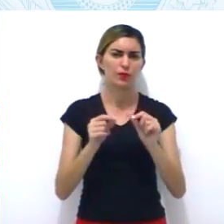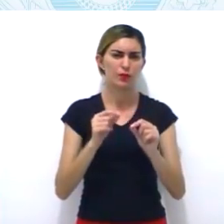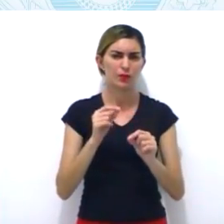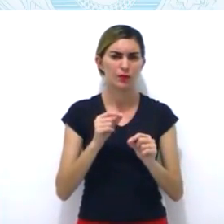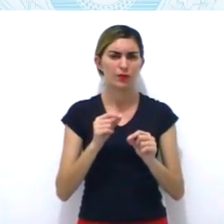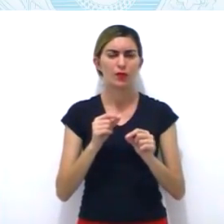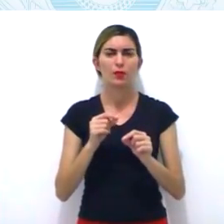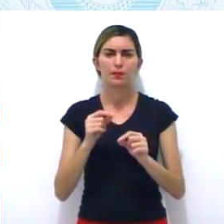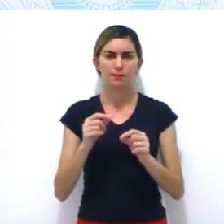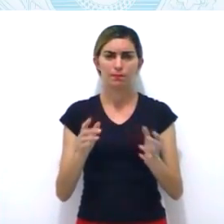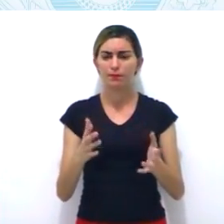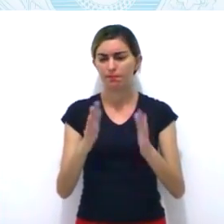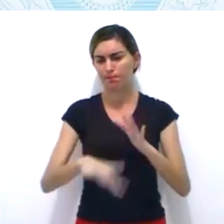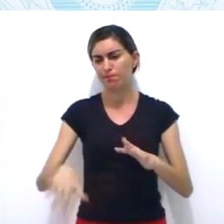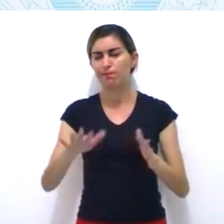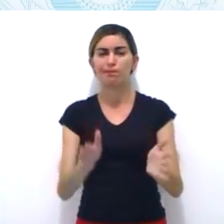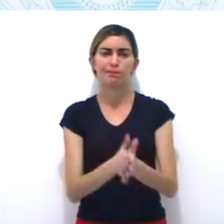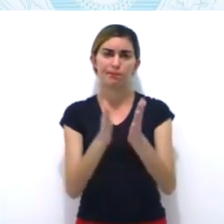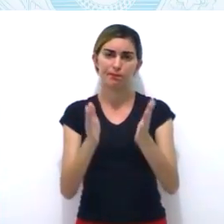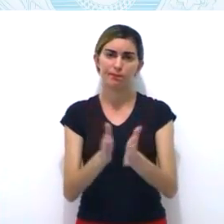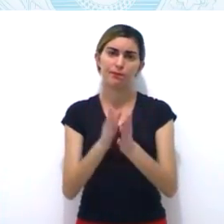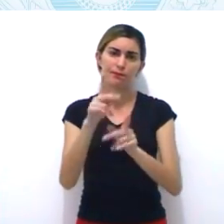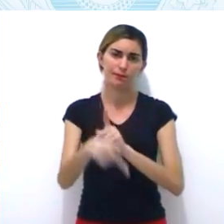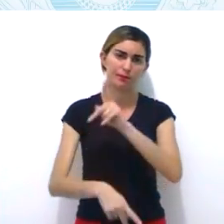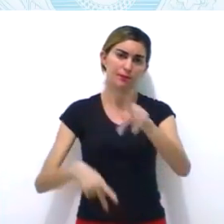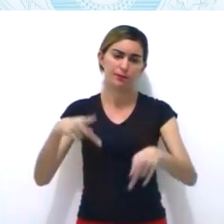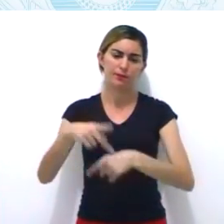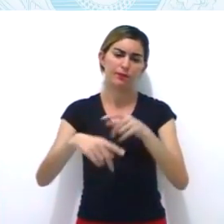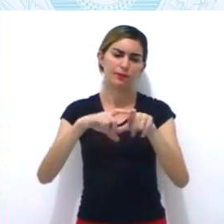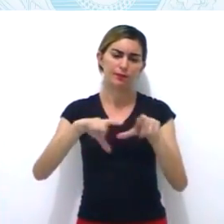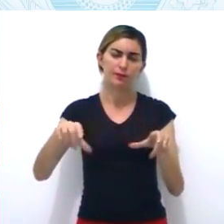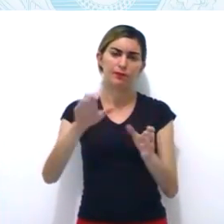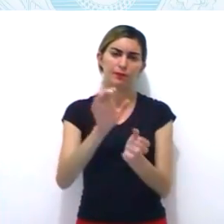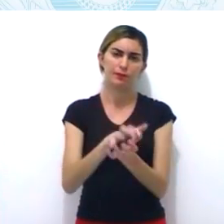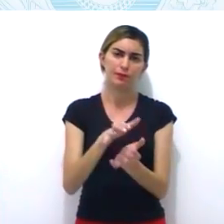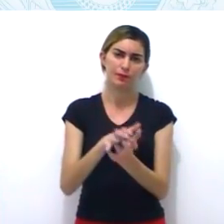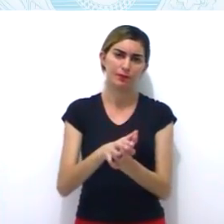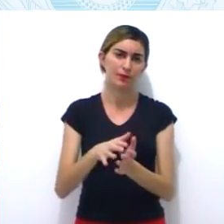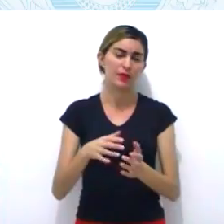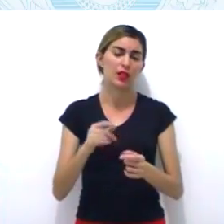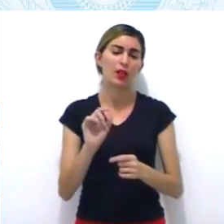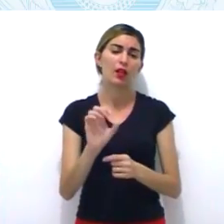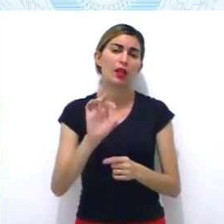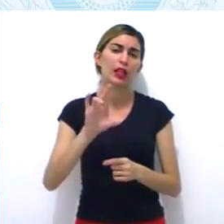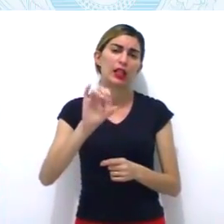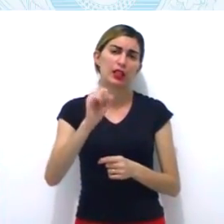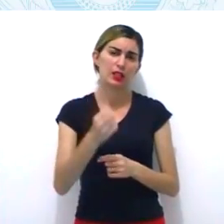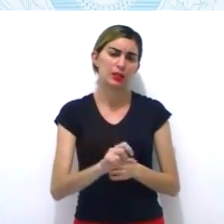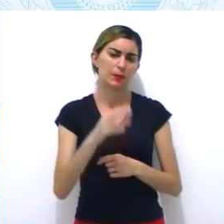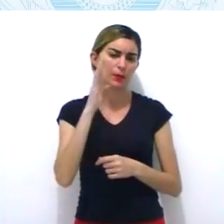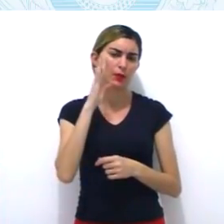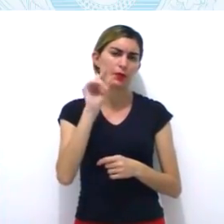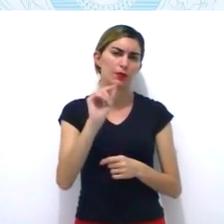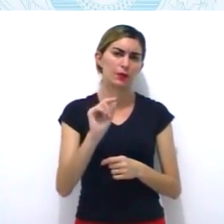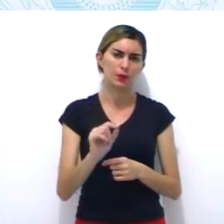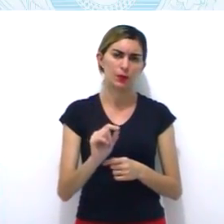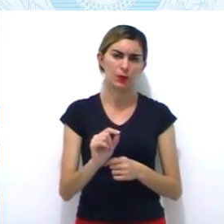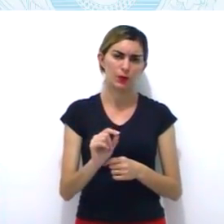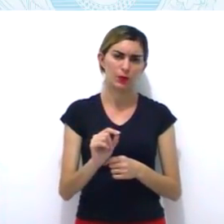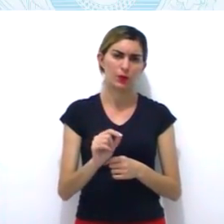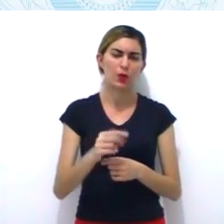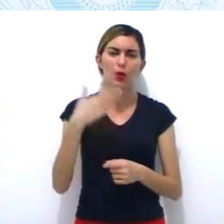pela queda da exportação de açúcar, principal produto, além de fome e miséria, que foram